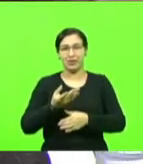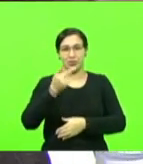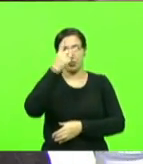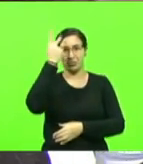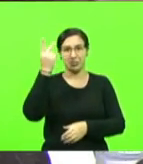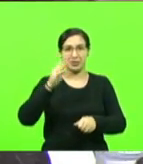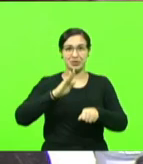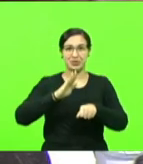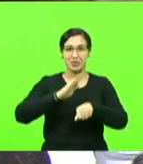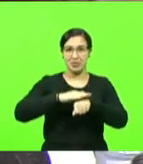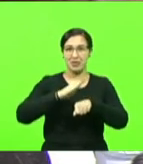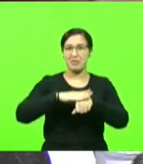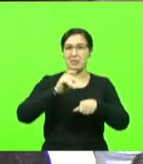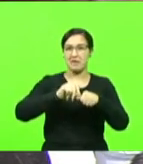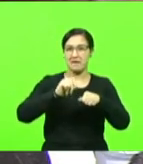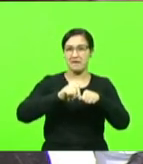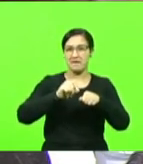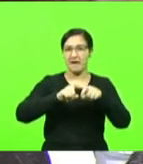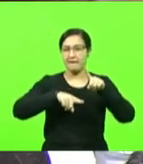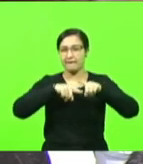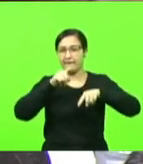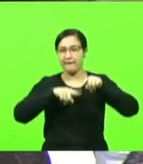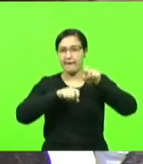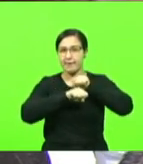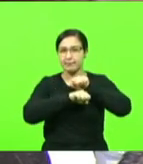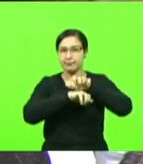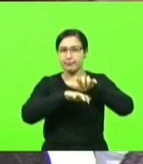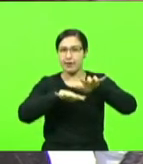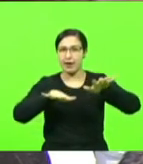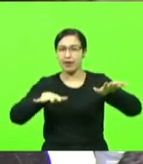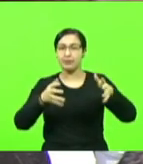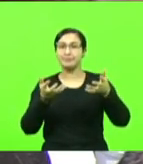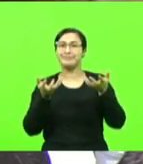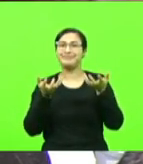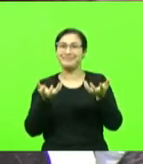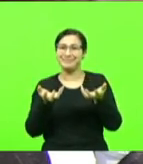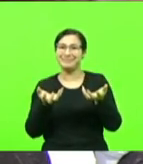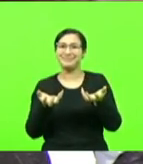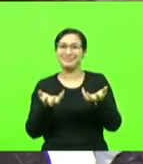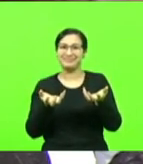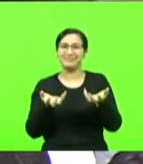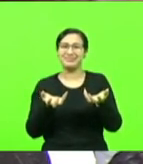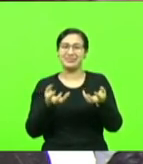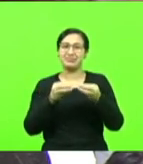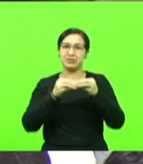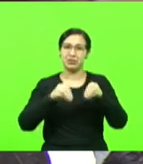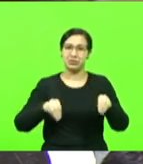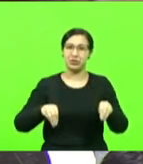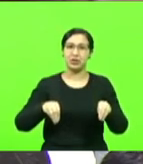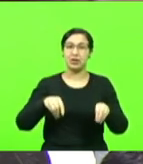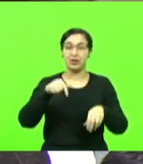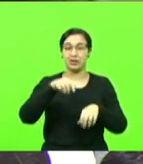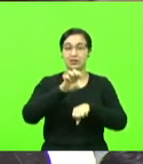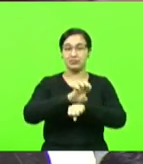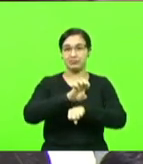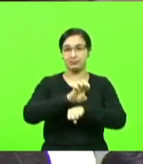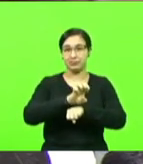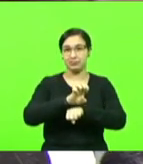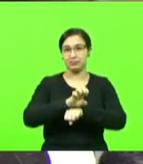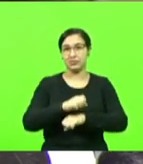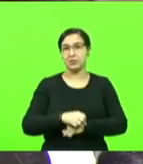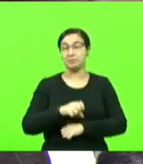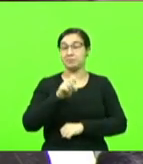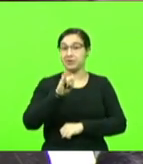partiram e criaram justamente para poder tentar derribar aquilo que é para ser feito no Estado. Se o Estado tem